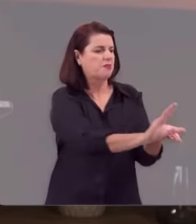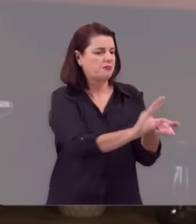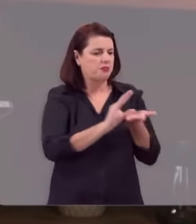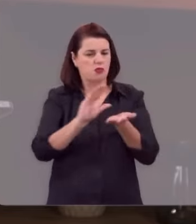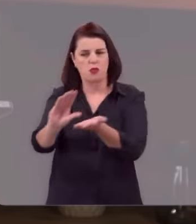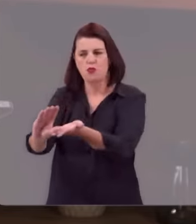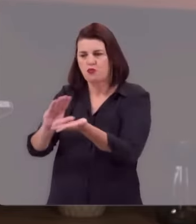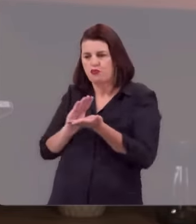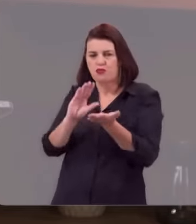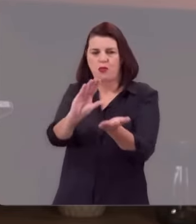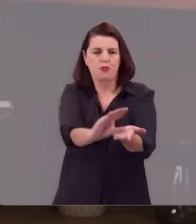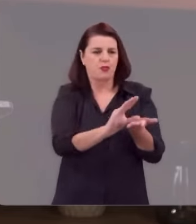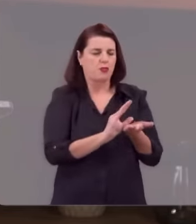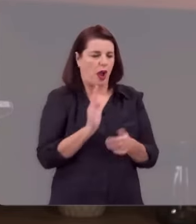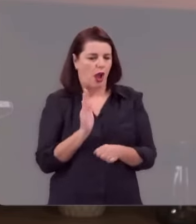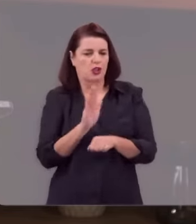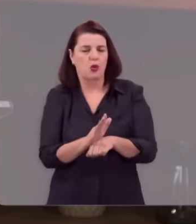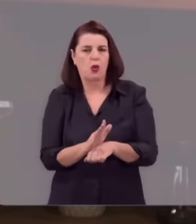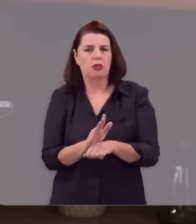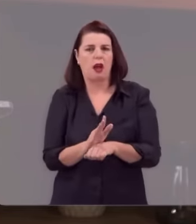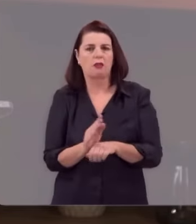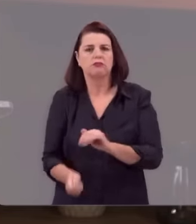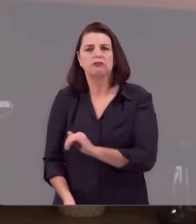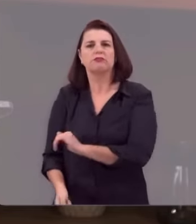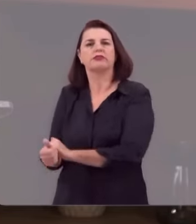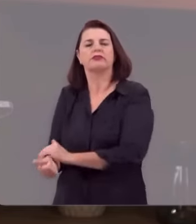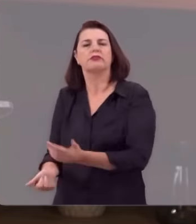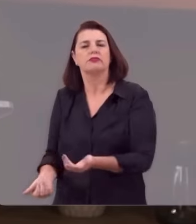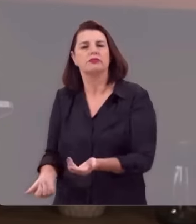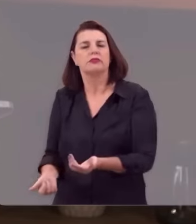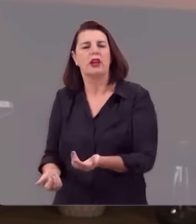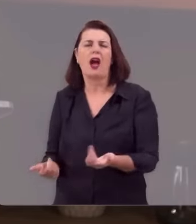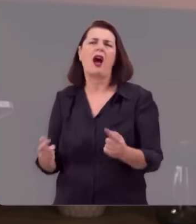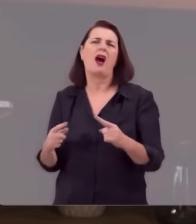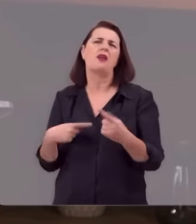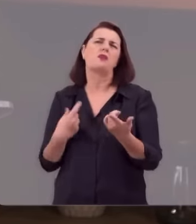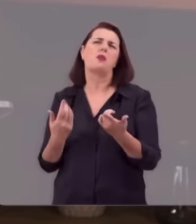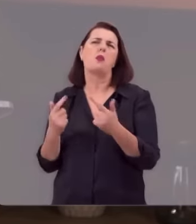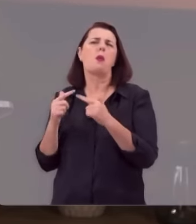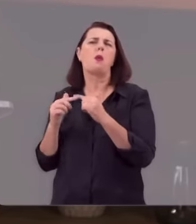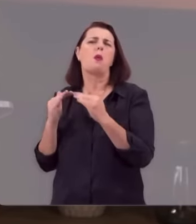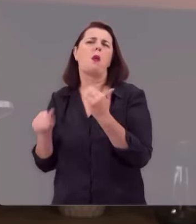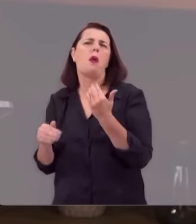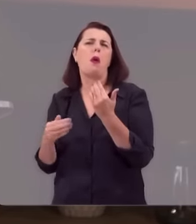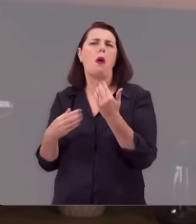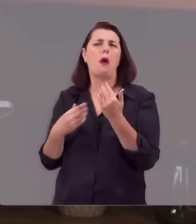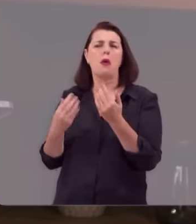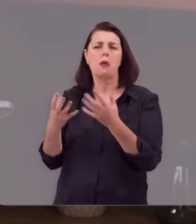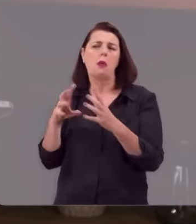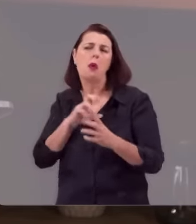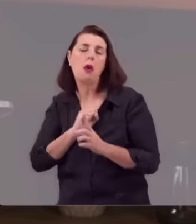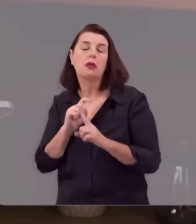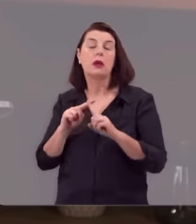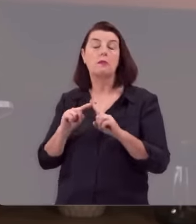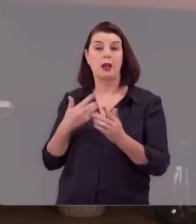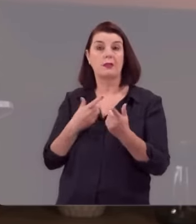propinas para apoiar uma causa. Não porque concordam com esta causa, porque defendem esta causa, mas